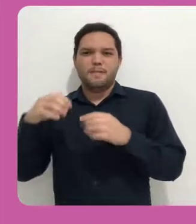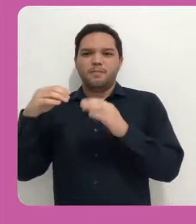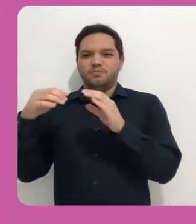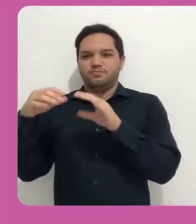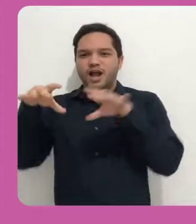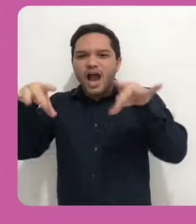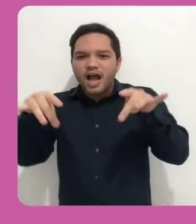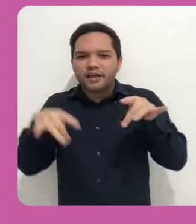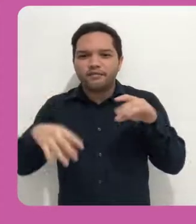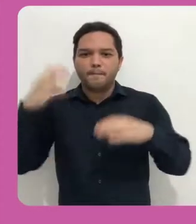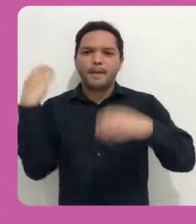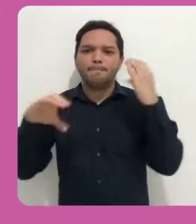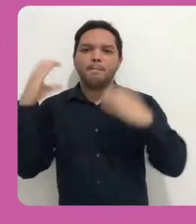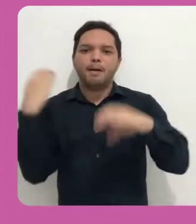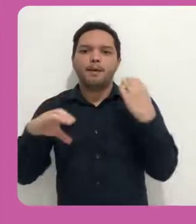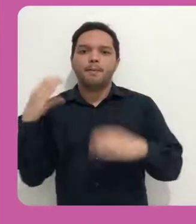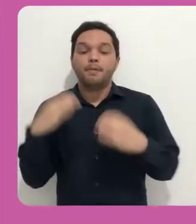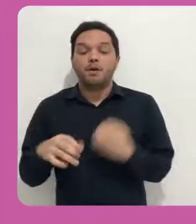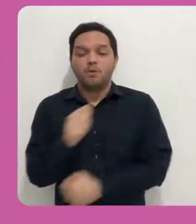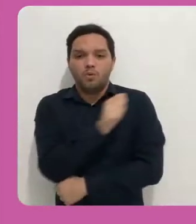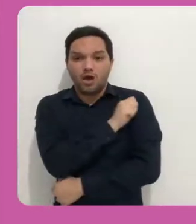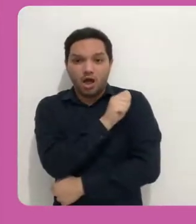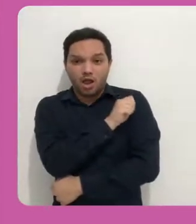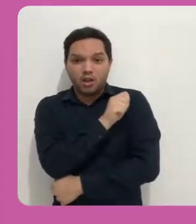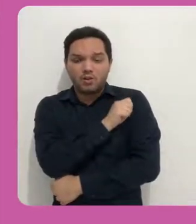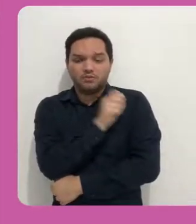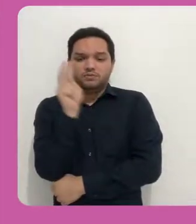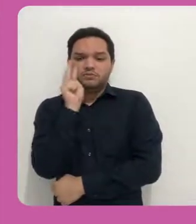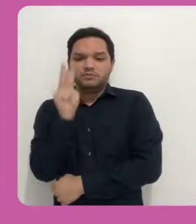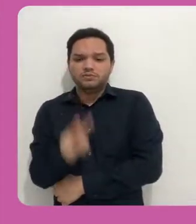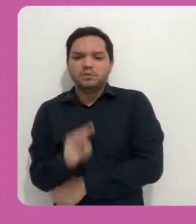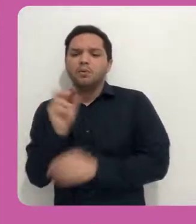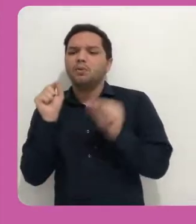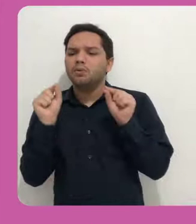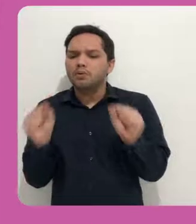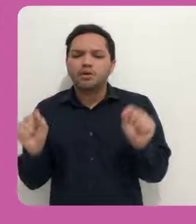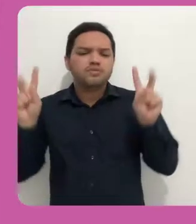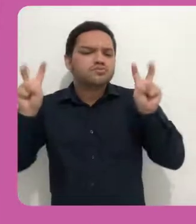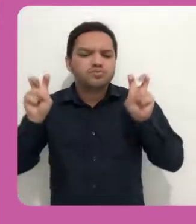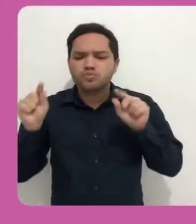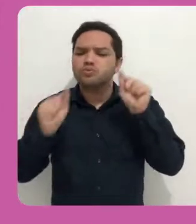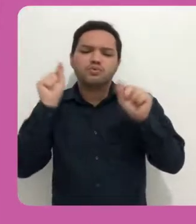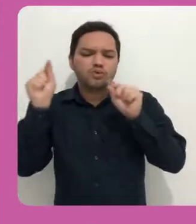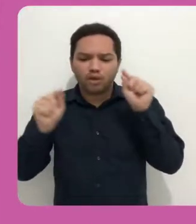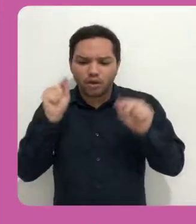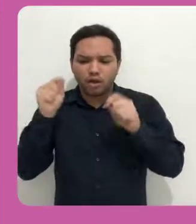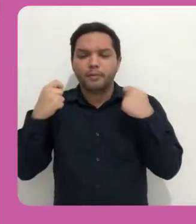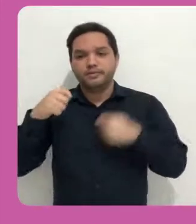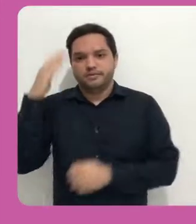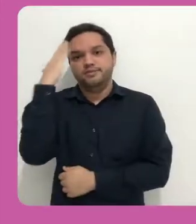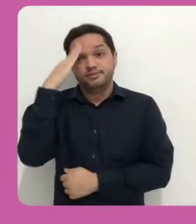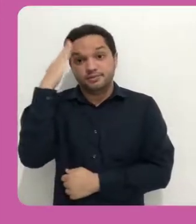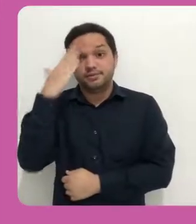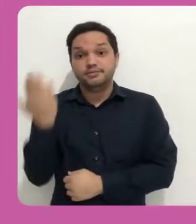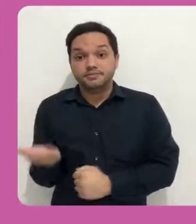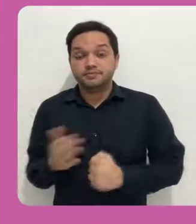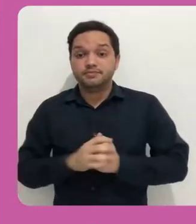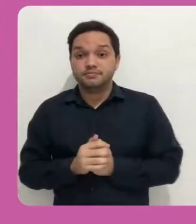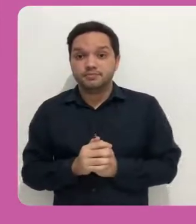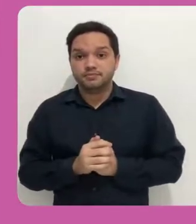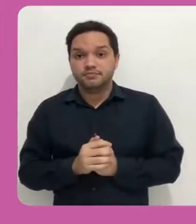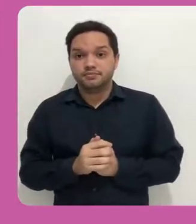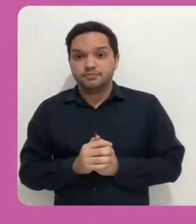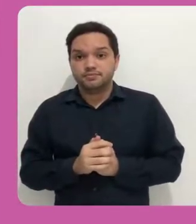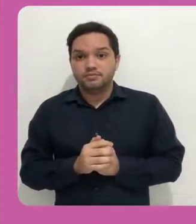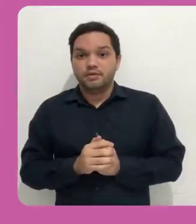aluno precisa saber do que se trata esse arquivo, né? Antes que ele baixe todos aqueles arquivos.